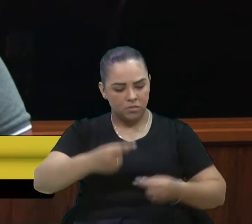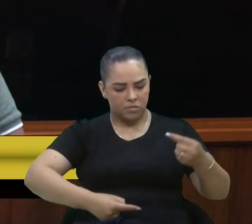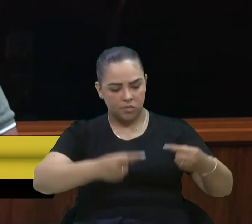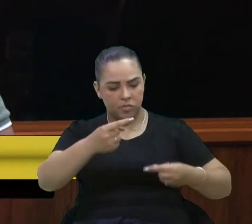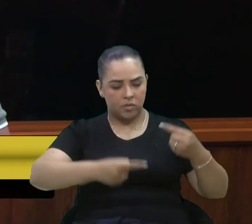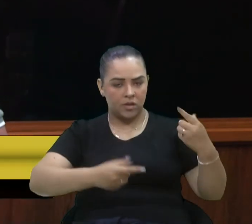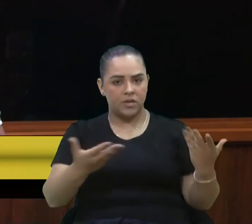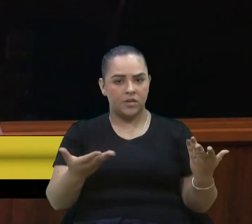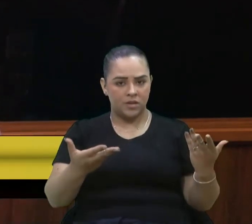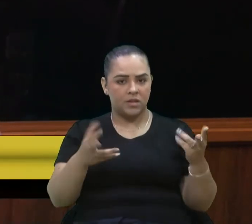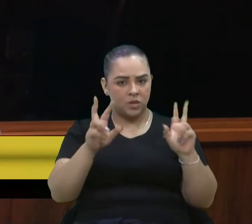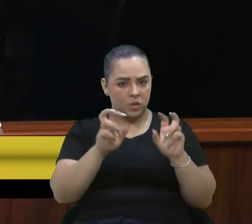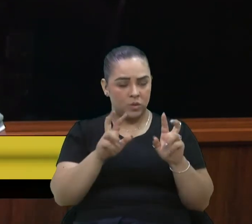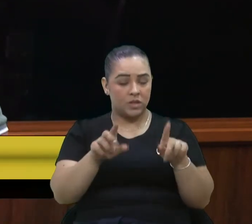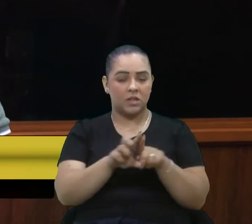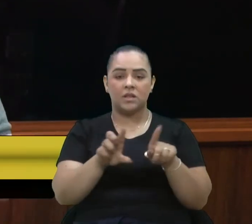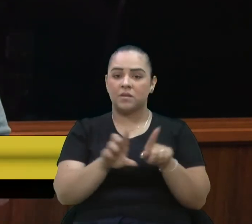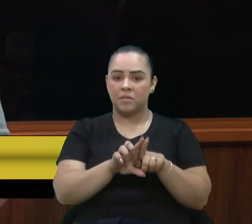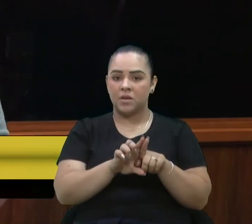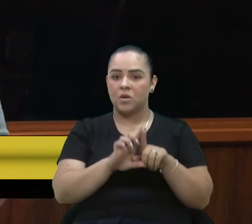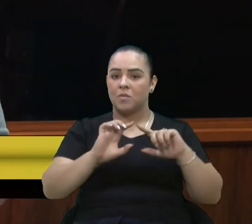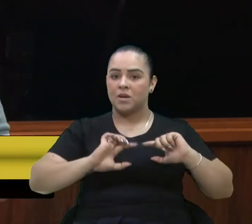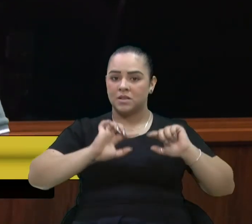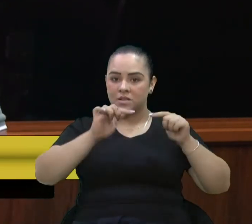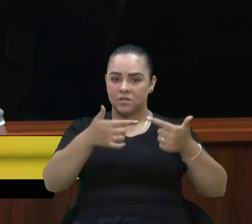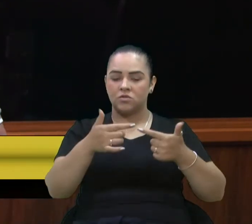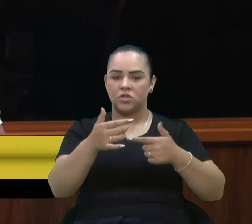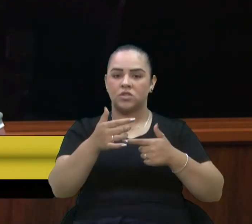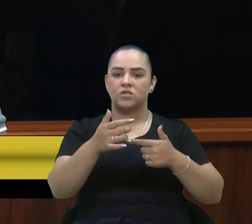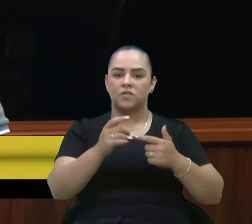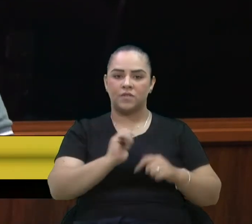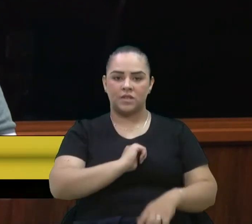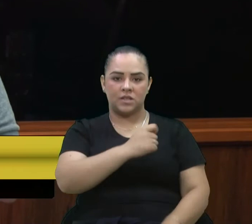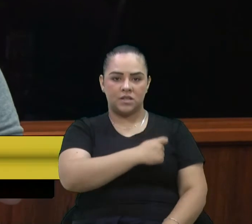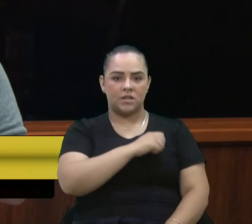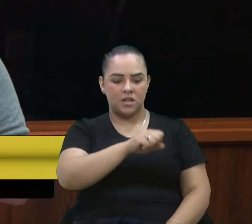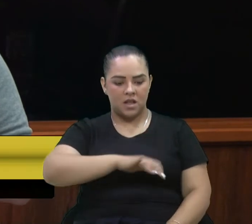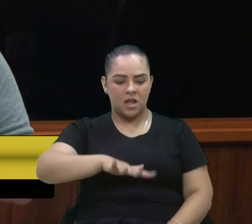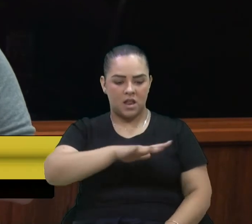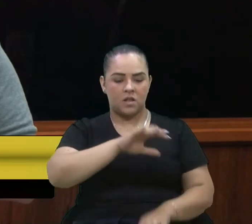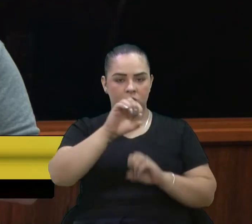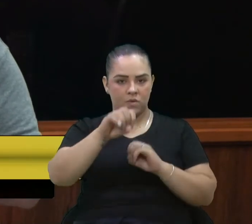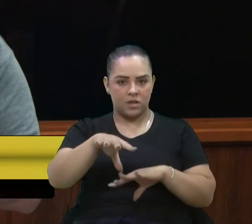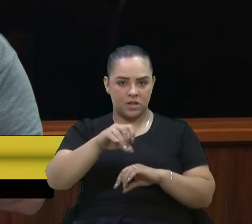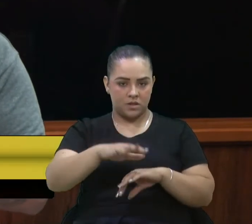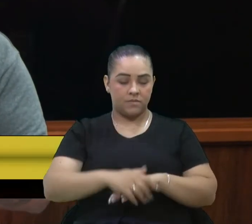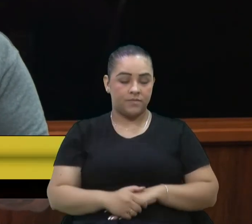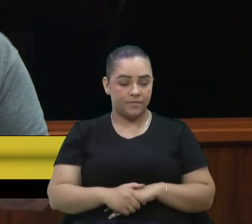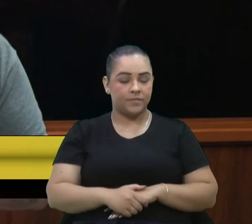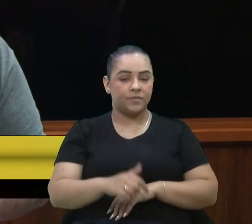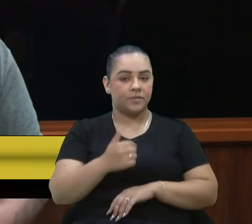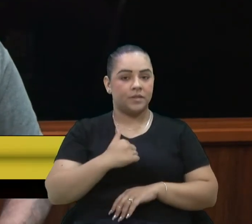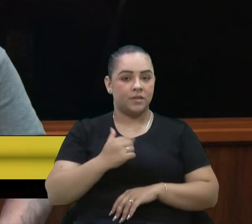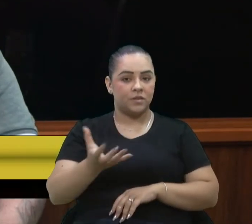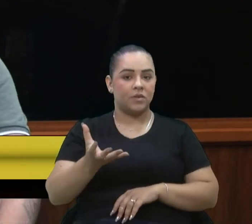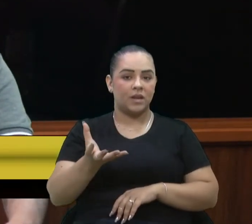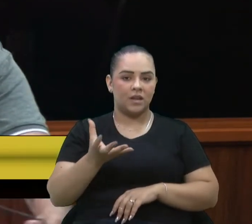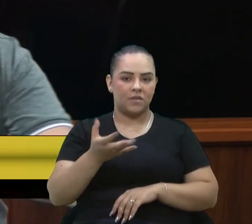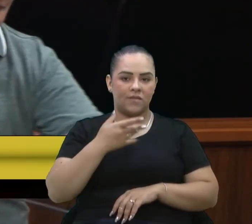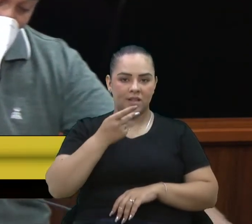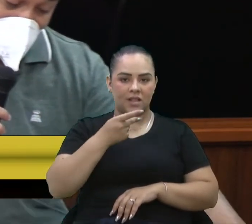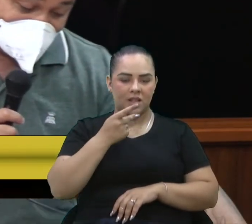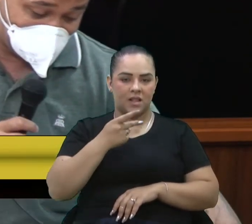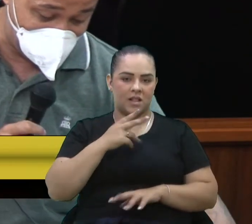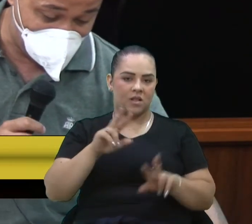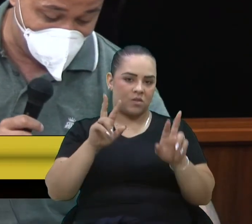de uma ação mais punitiva de fiscalização, na educação ambiental. Então, eu quis levantar esse problema na primeira